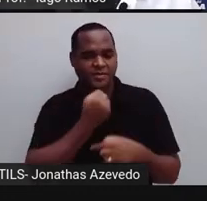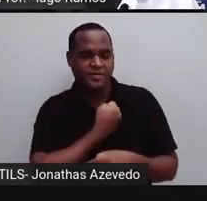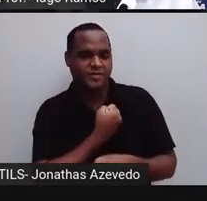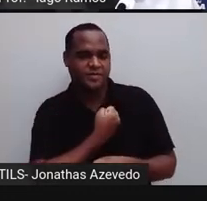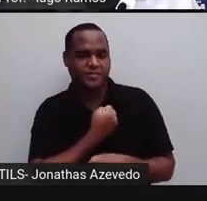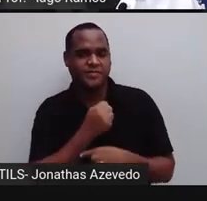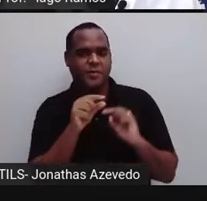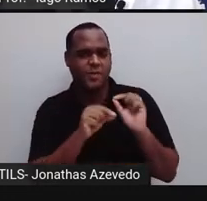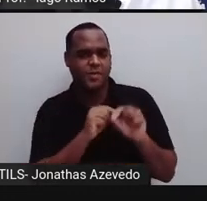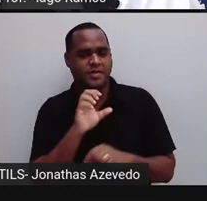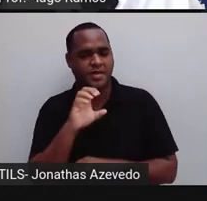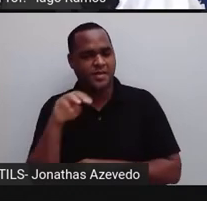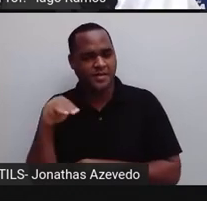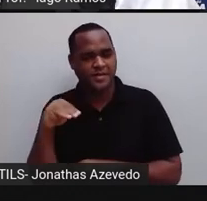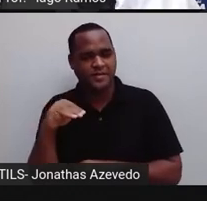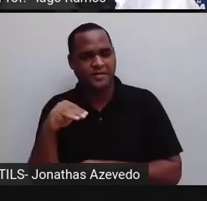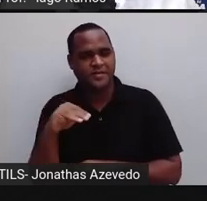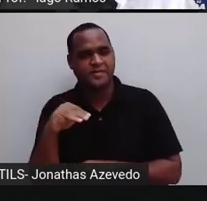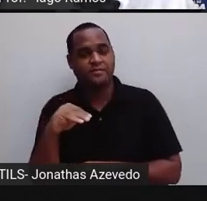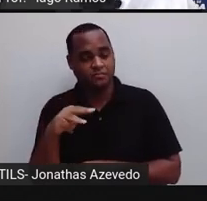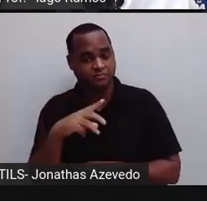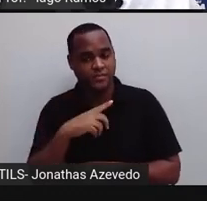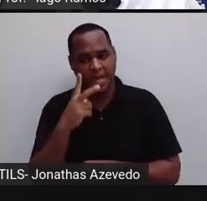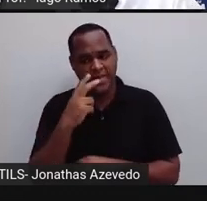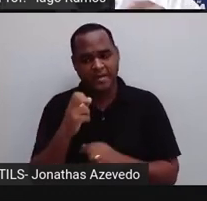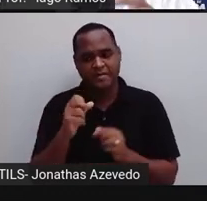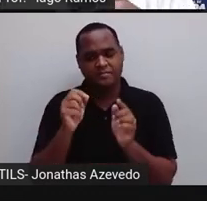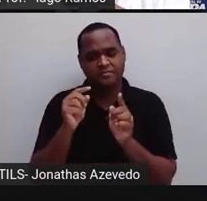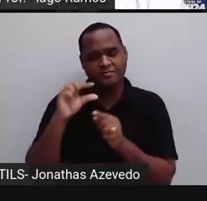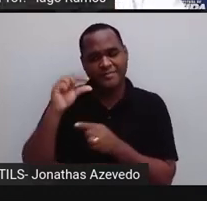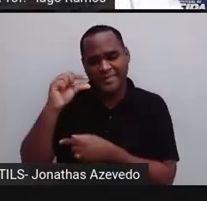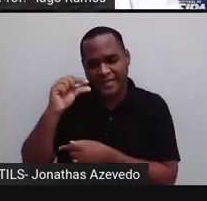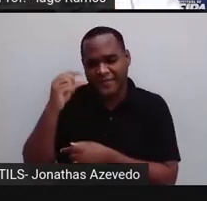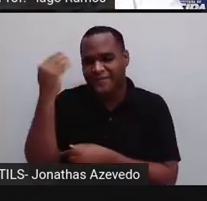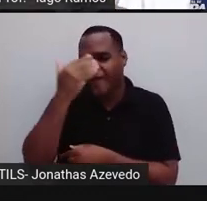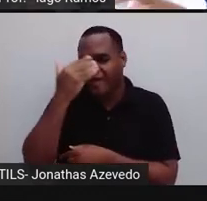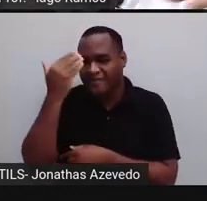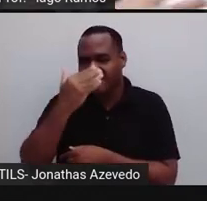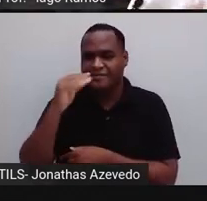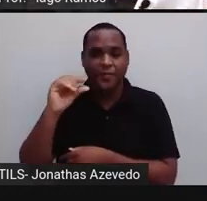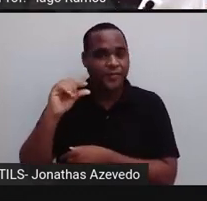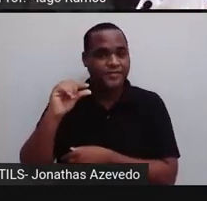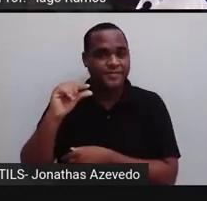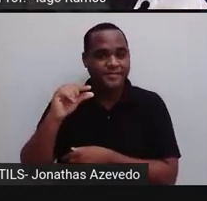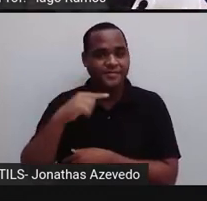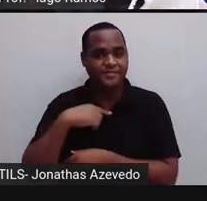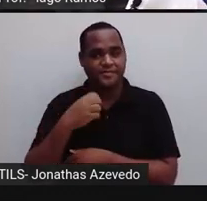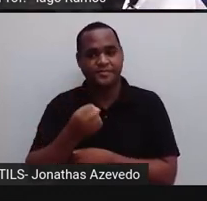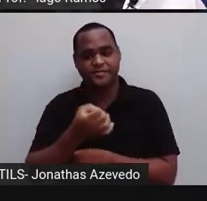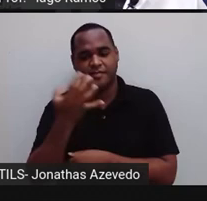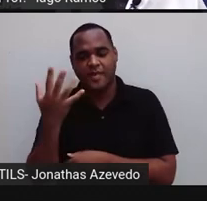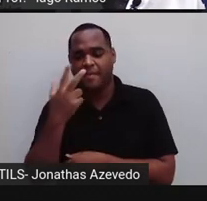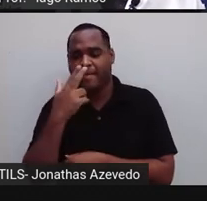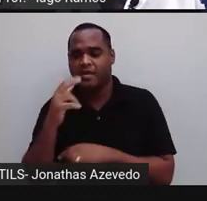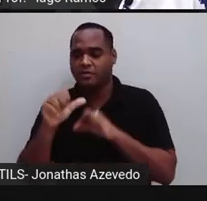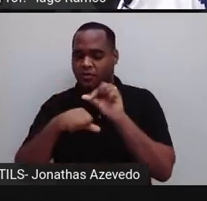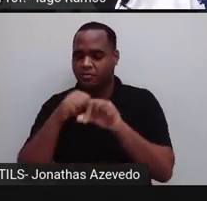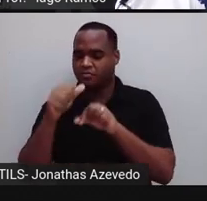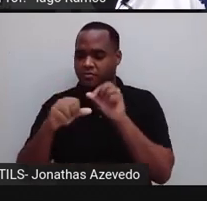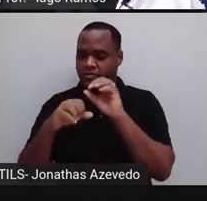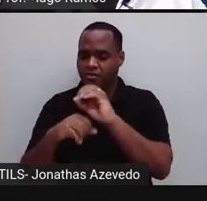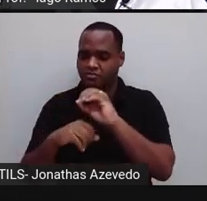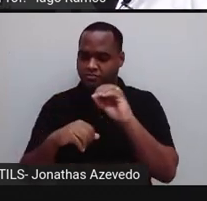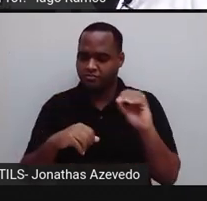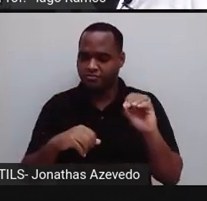em centímetros, isso é um número muito pequeno. Quando a gente aparece com esse monte de zeros à esquerda de um outro algarismo,